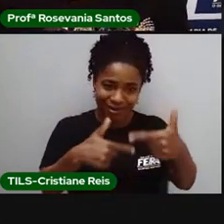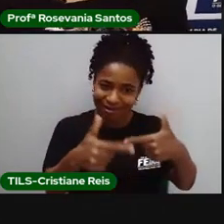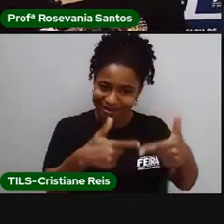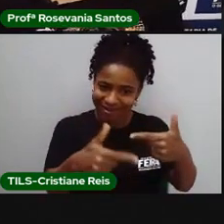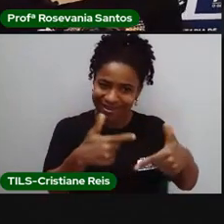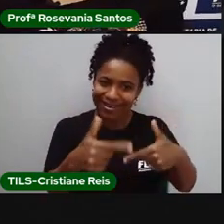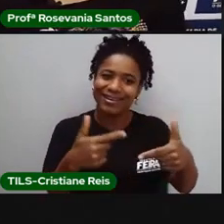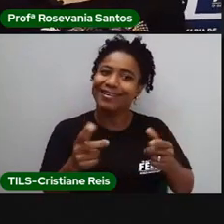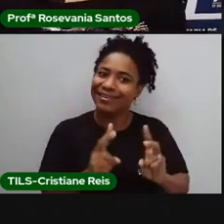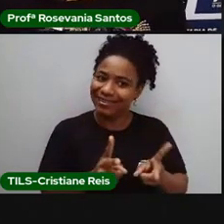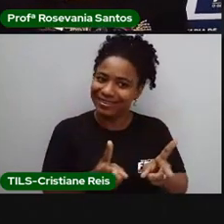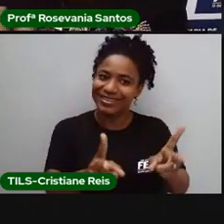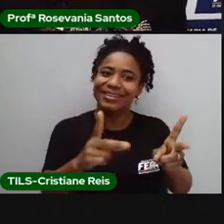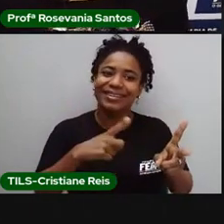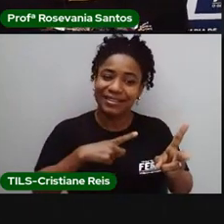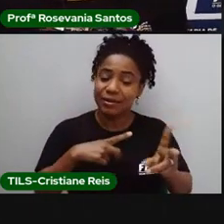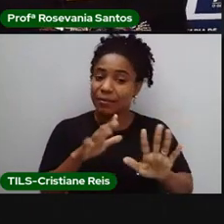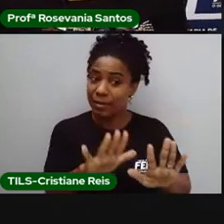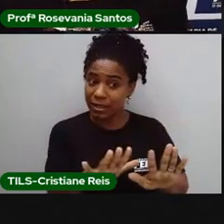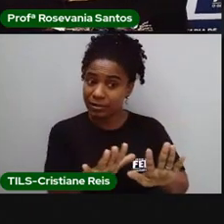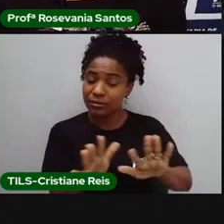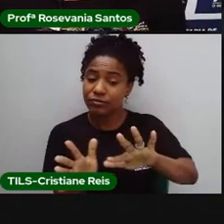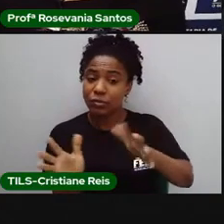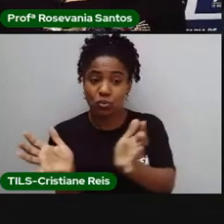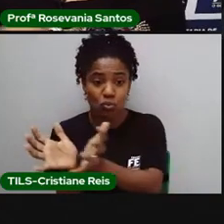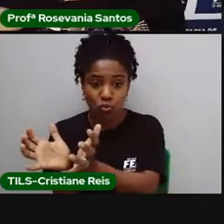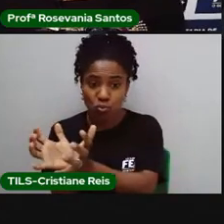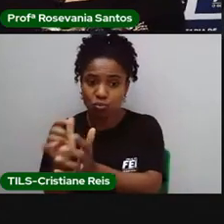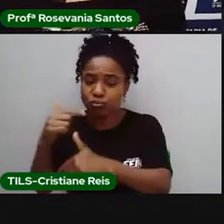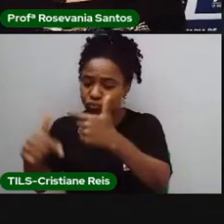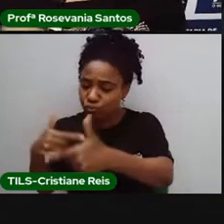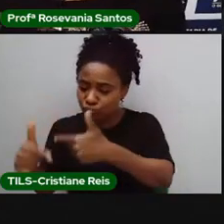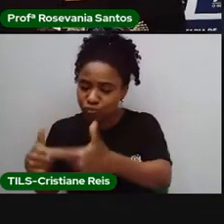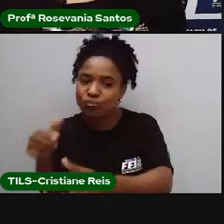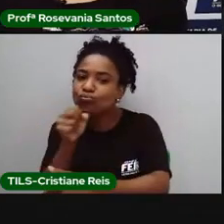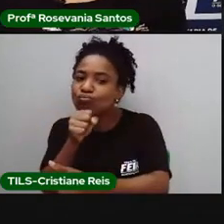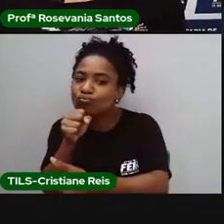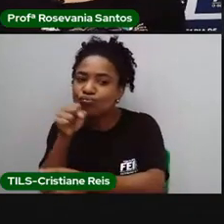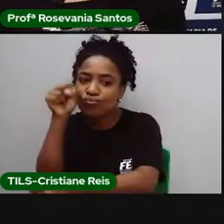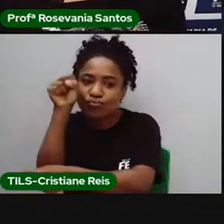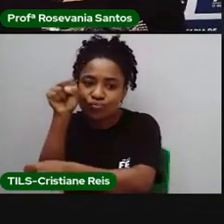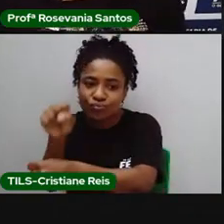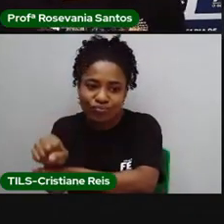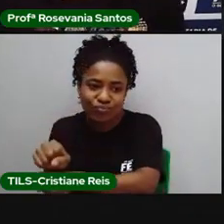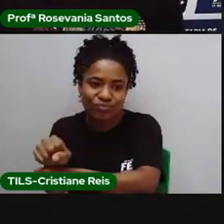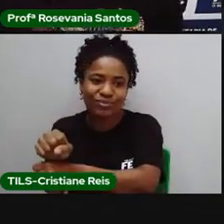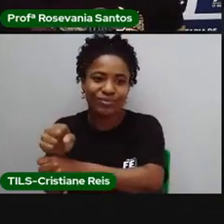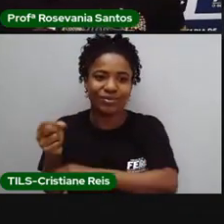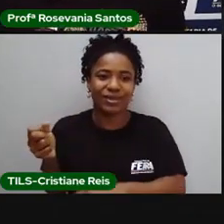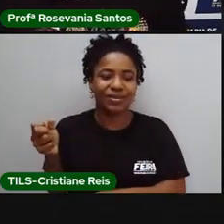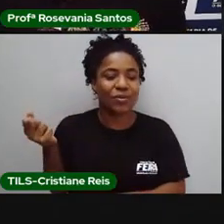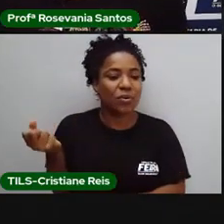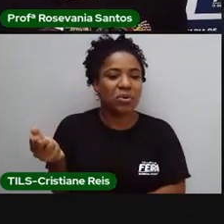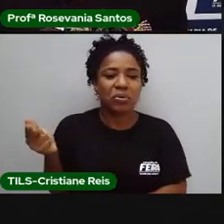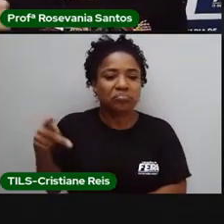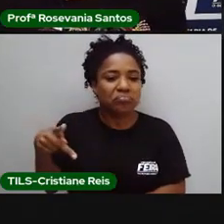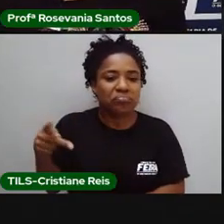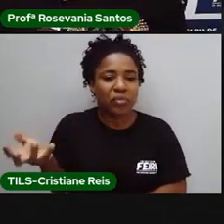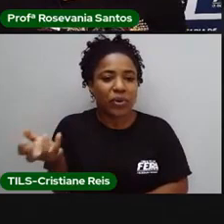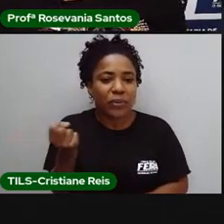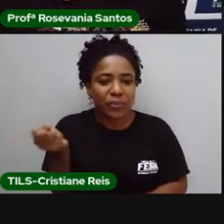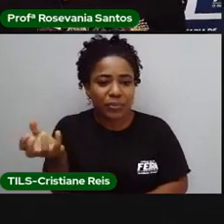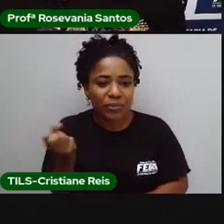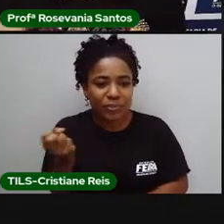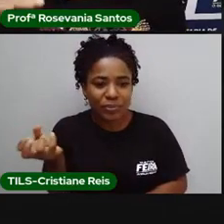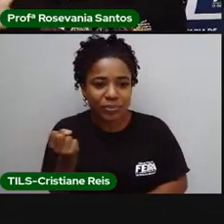idosos que estão trabalhando agora. Eu estou falando daqueles idosos que já se aposentaram, que já saíram do mercado de trabalho, ou que, um